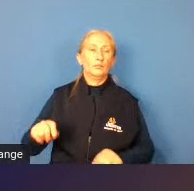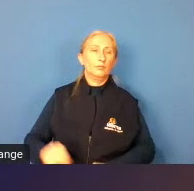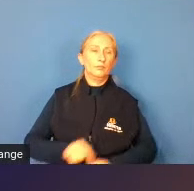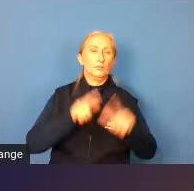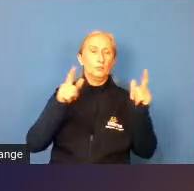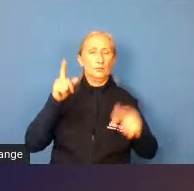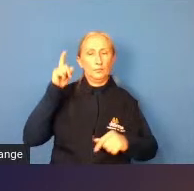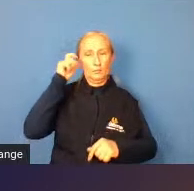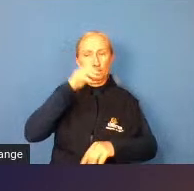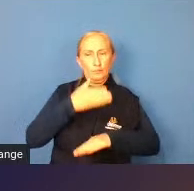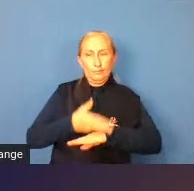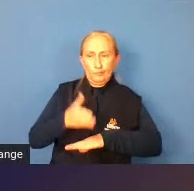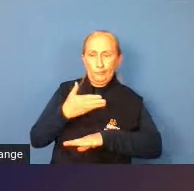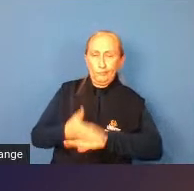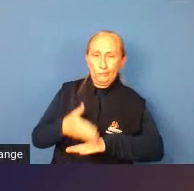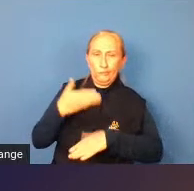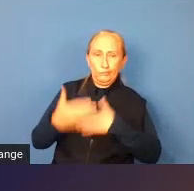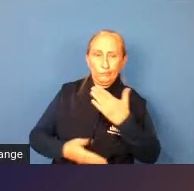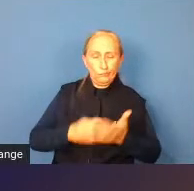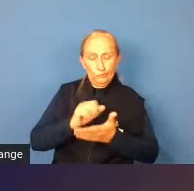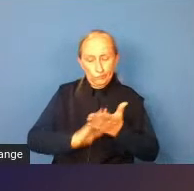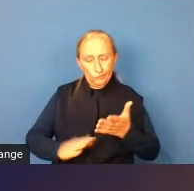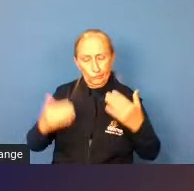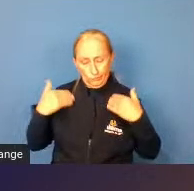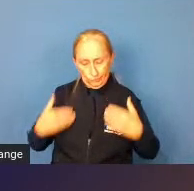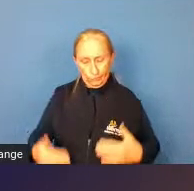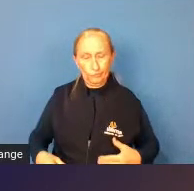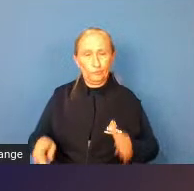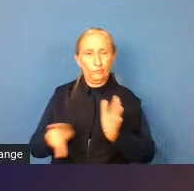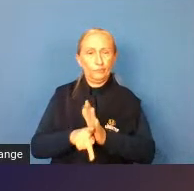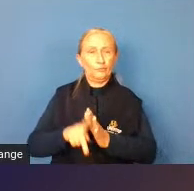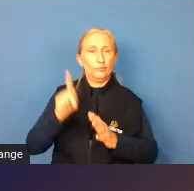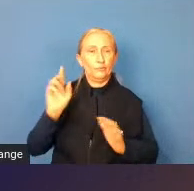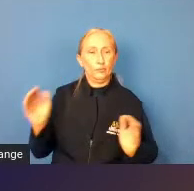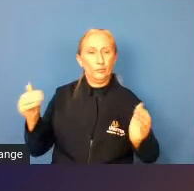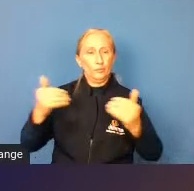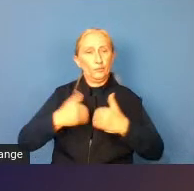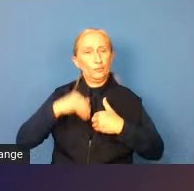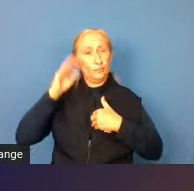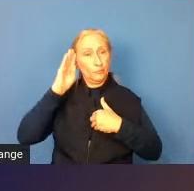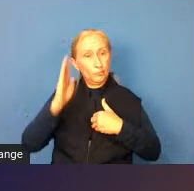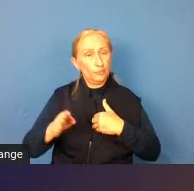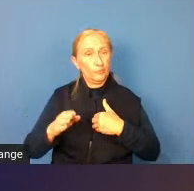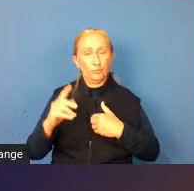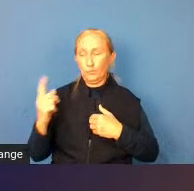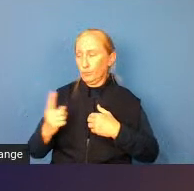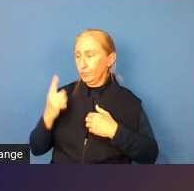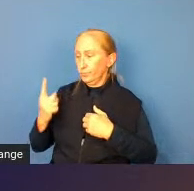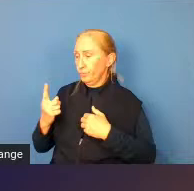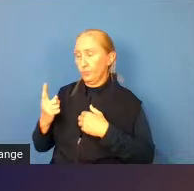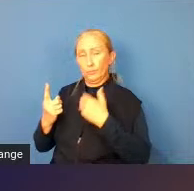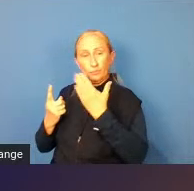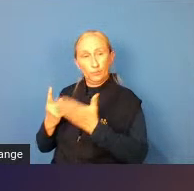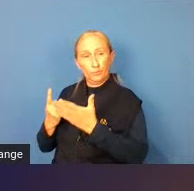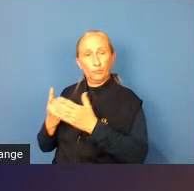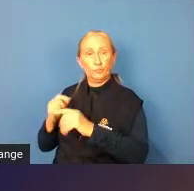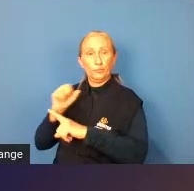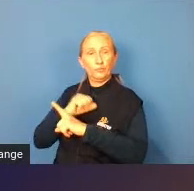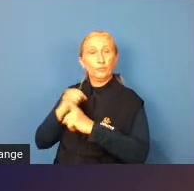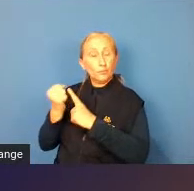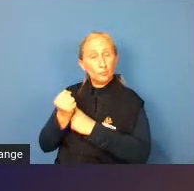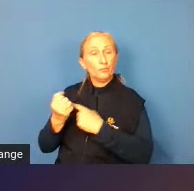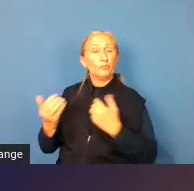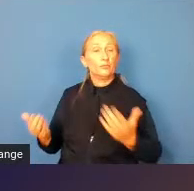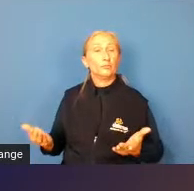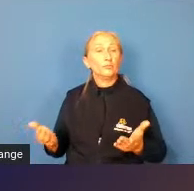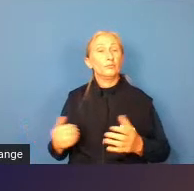dificuldade em praticar a atividade física em especial para o autista principalmente para o isolamento social e